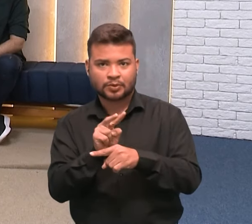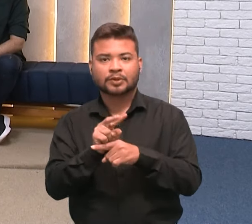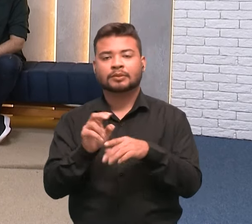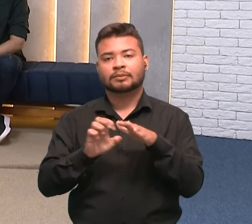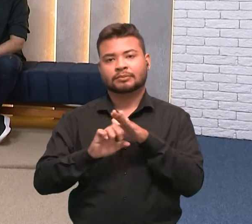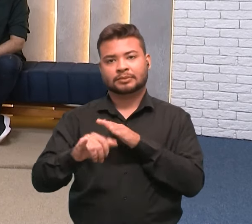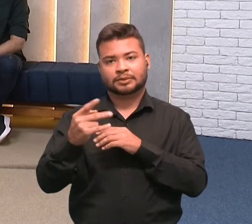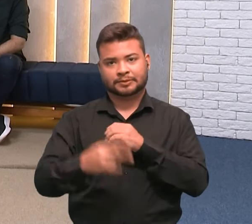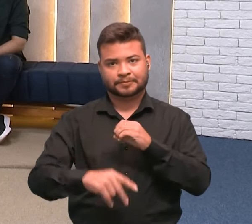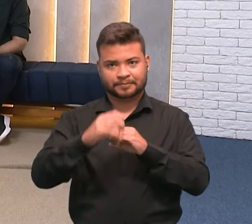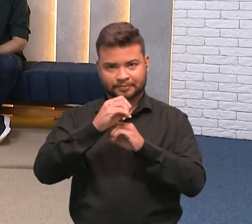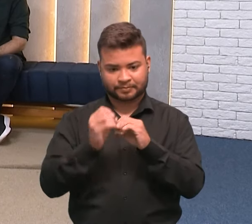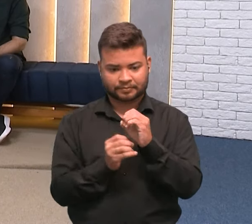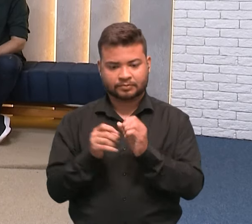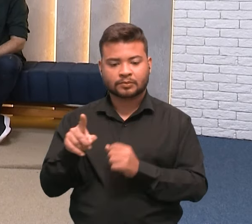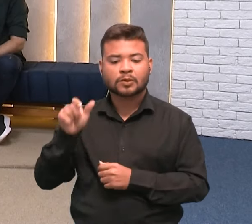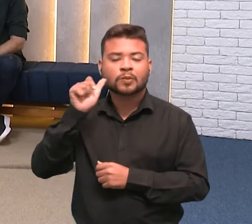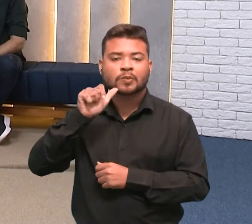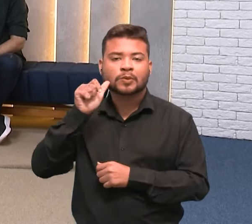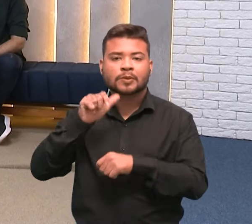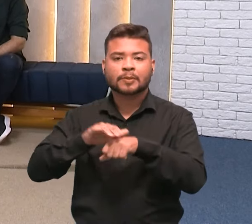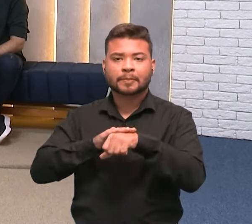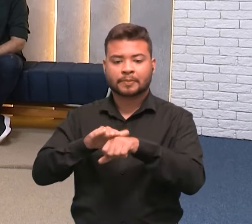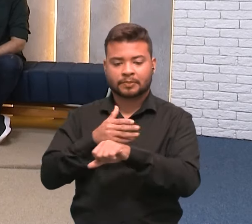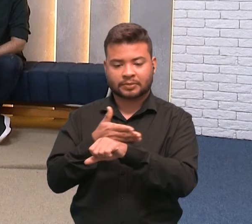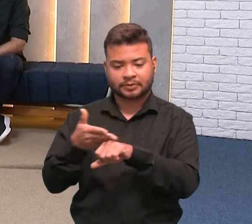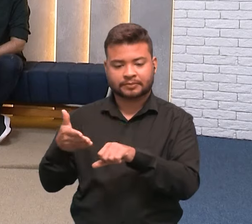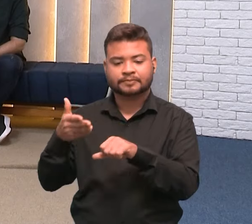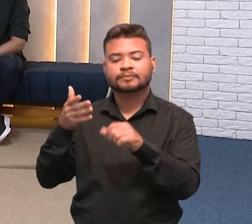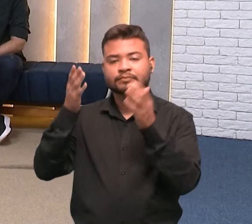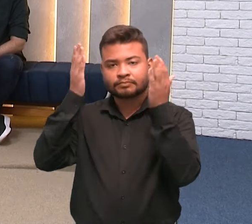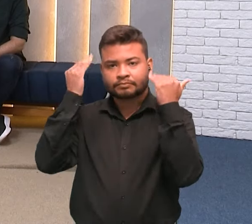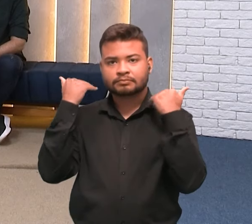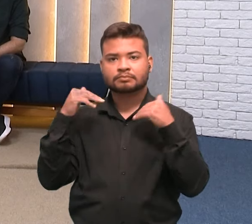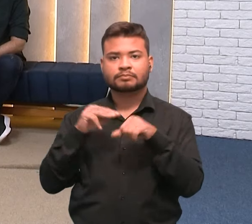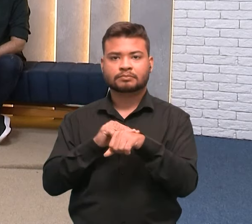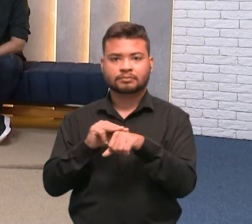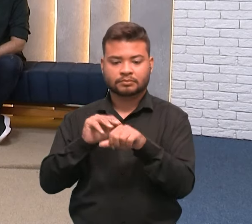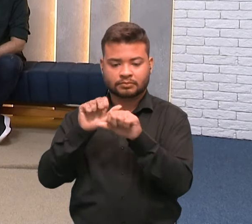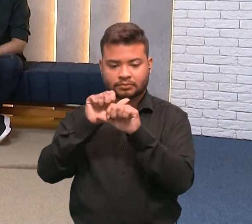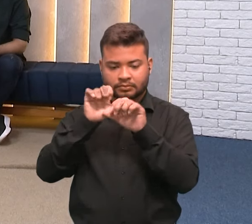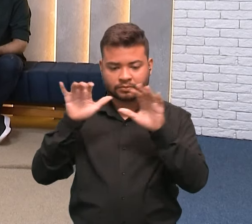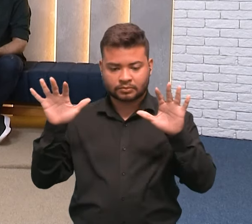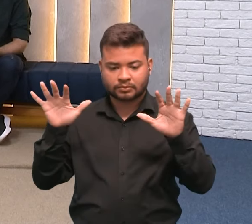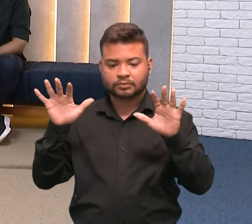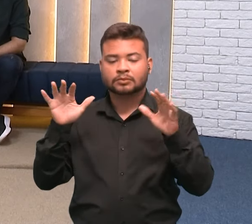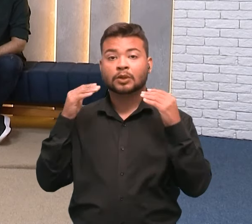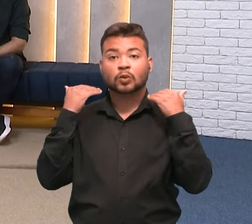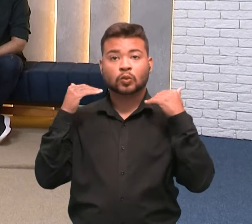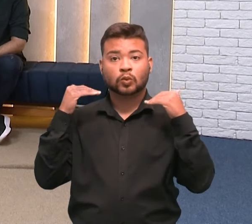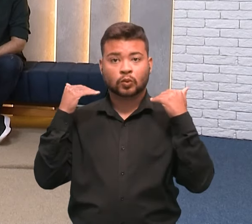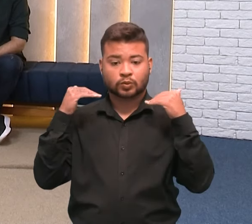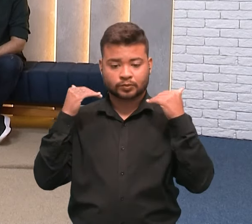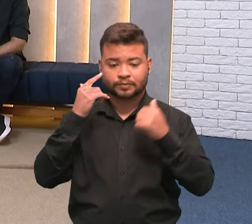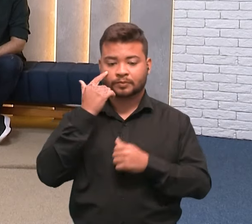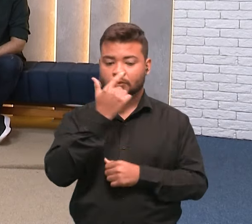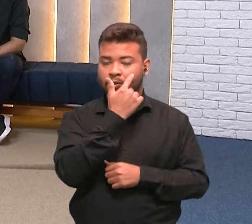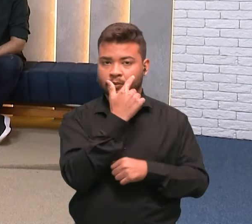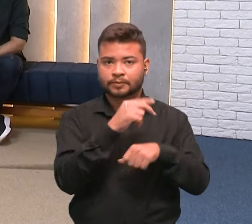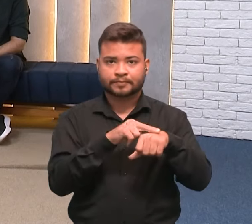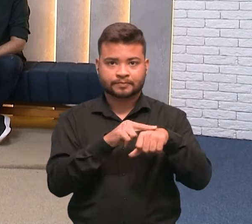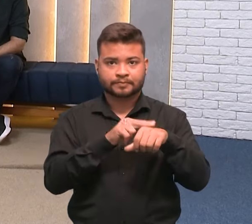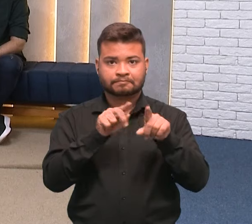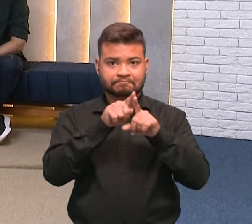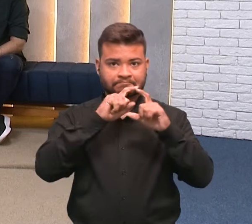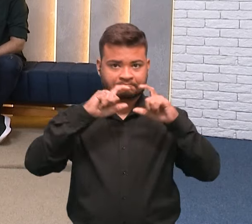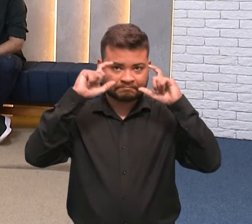Ela se descreve como uma mulher de pele clara, com cabelos castanhos claros. Ela tem cabelos curtos, olhos verdes